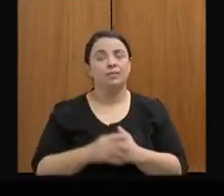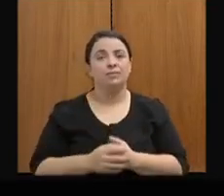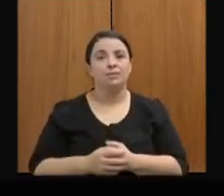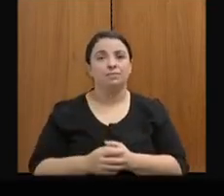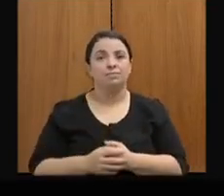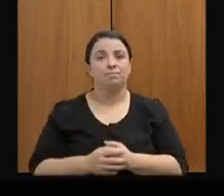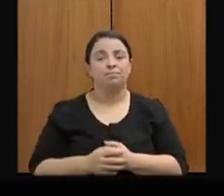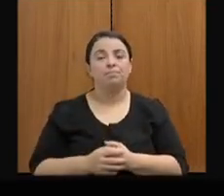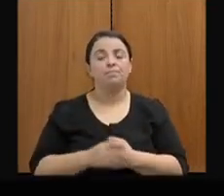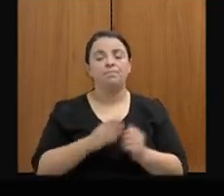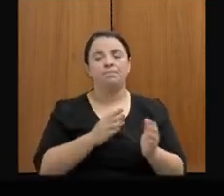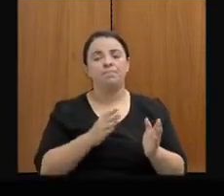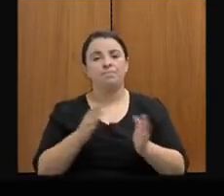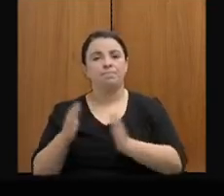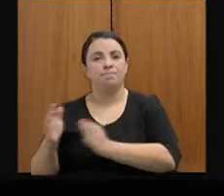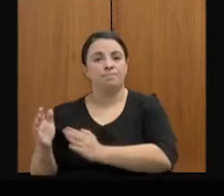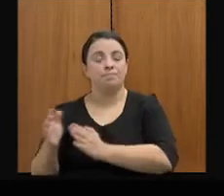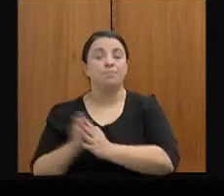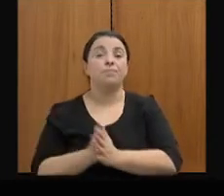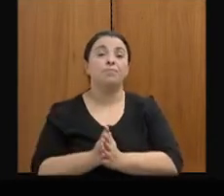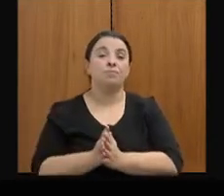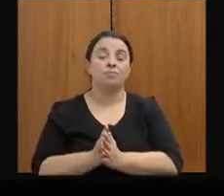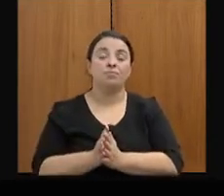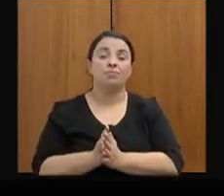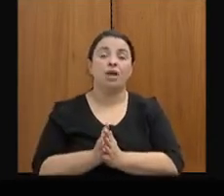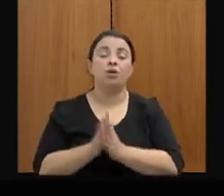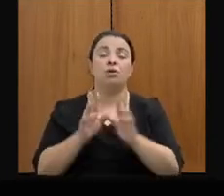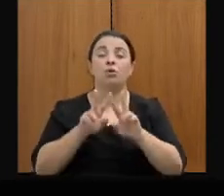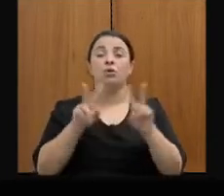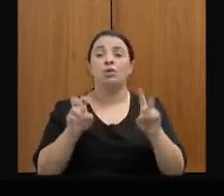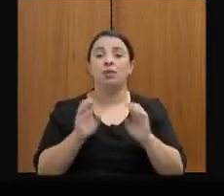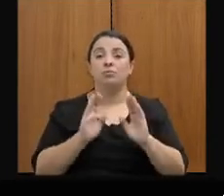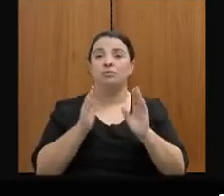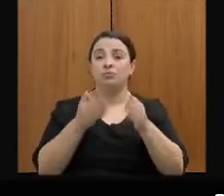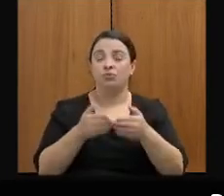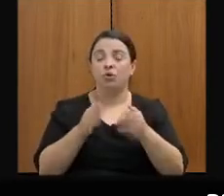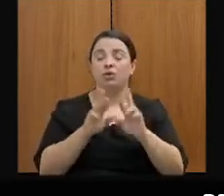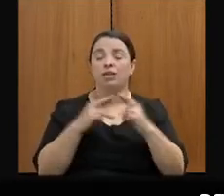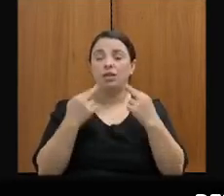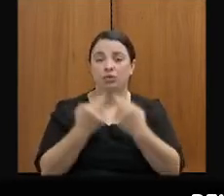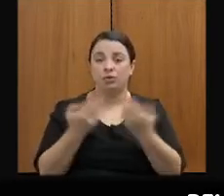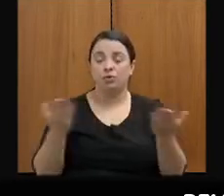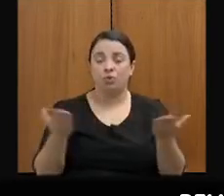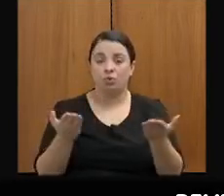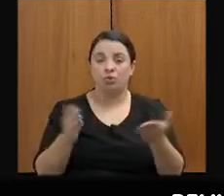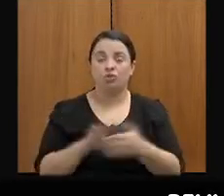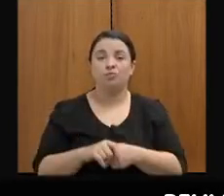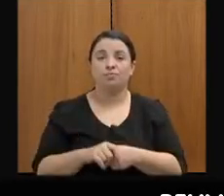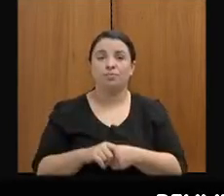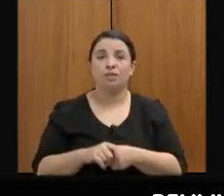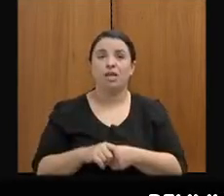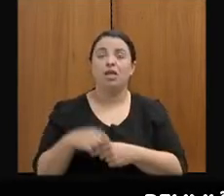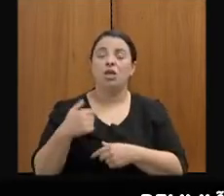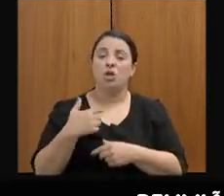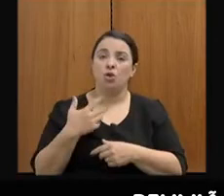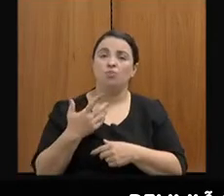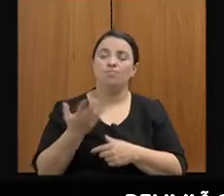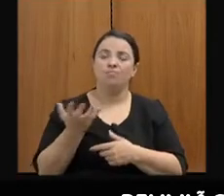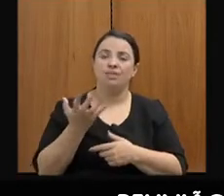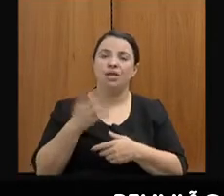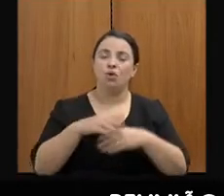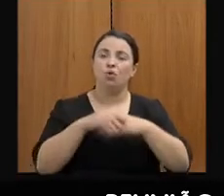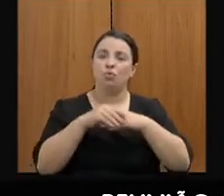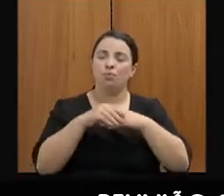Agora entrando no assunto específico da reunião, presidente, eu gostaria de cumprimentar com muito carinho o nosso